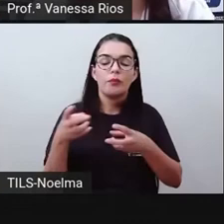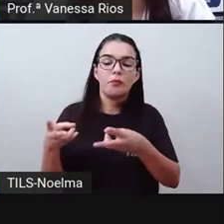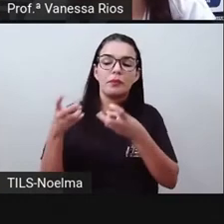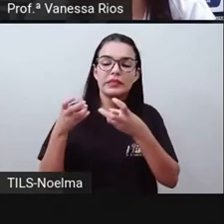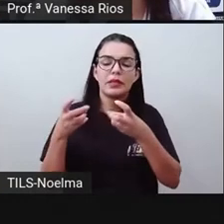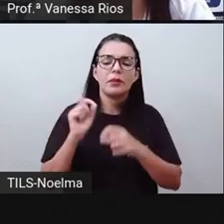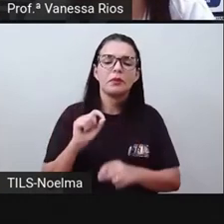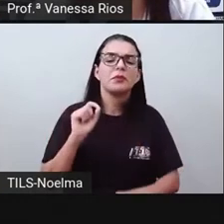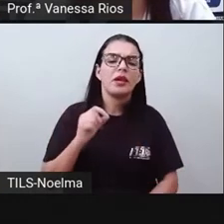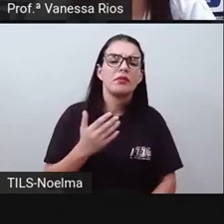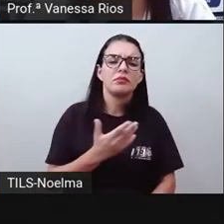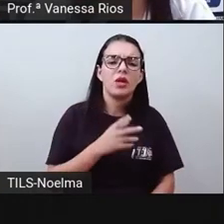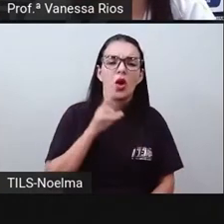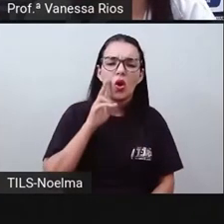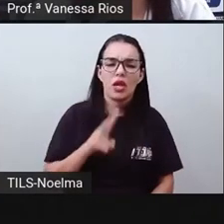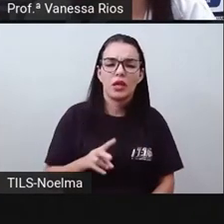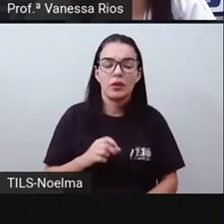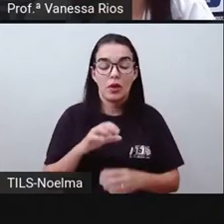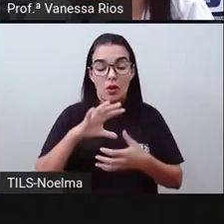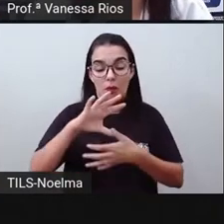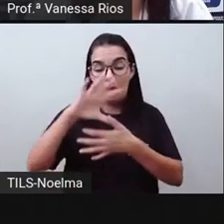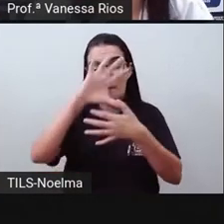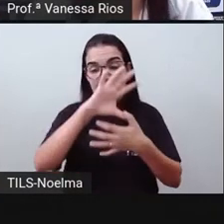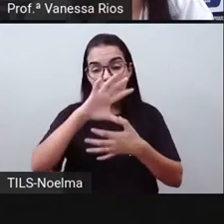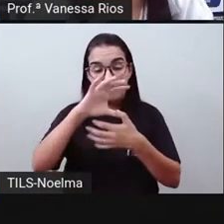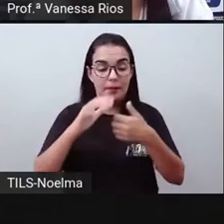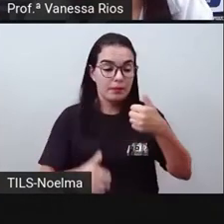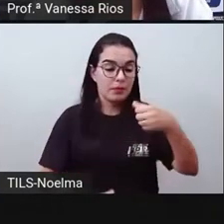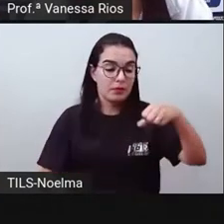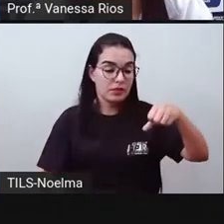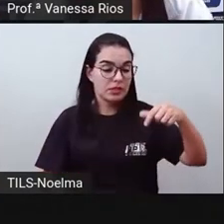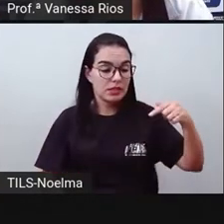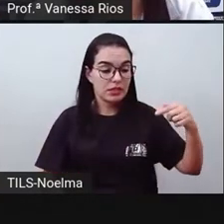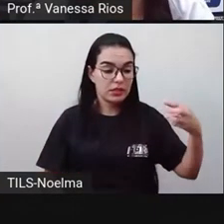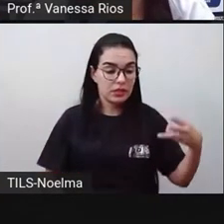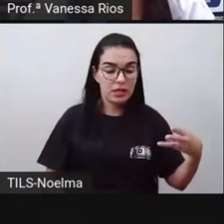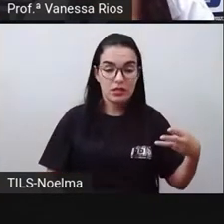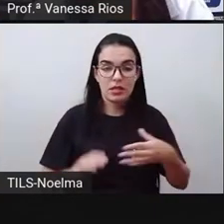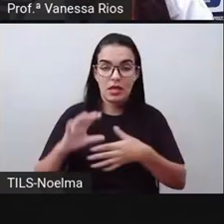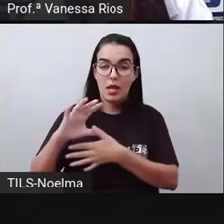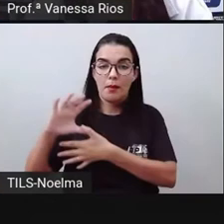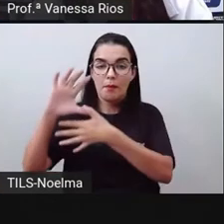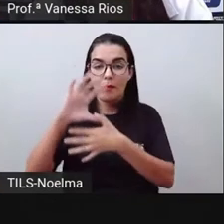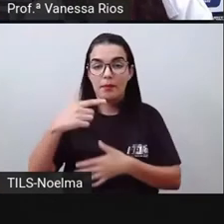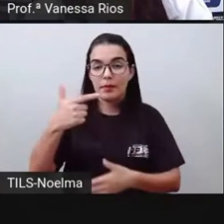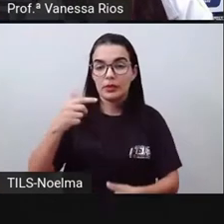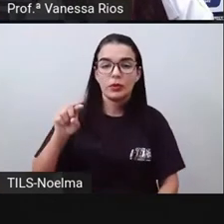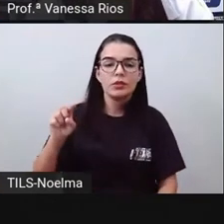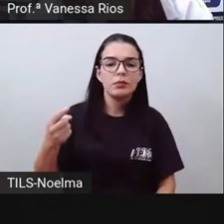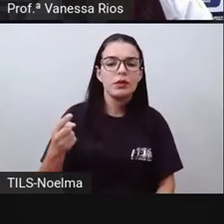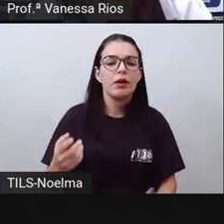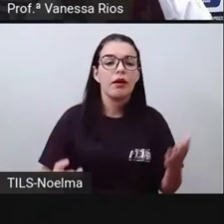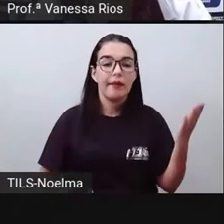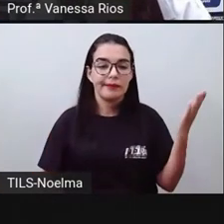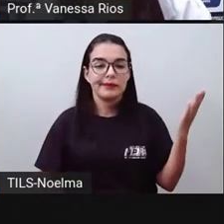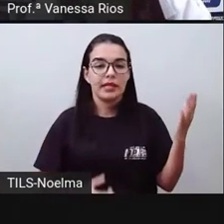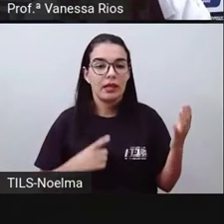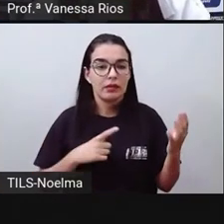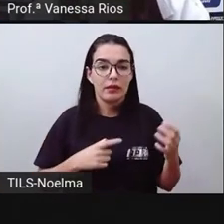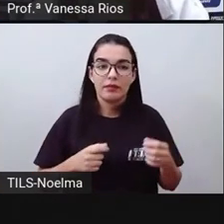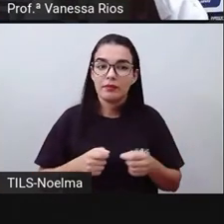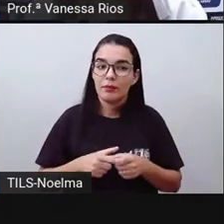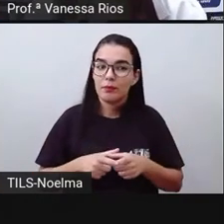Só olhando aí. A gente já percebe que houve um crescimento, né? Houve um aumento em relação às estradas